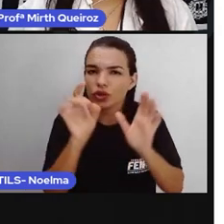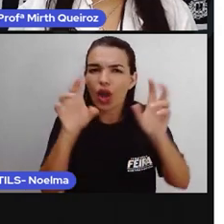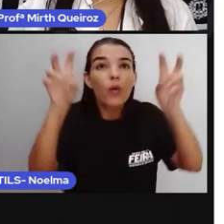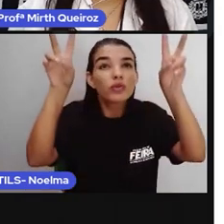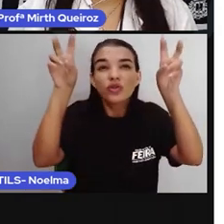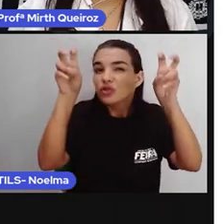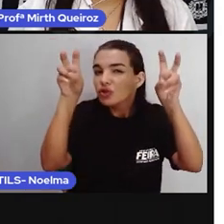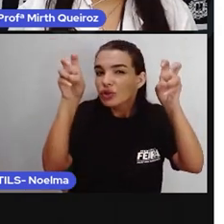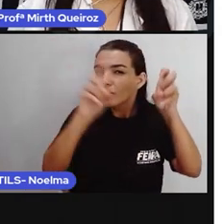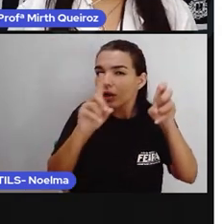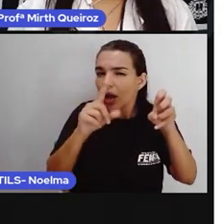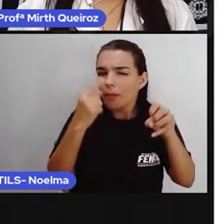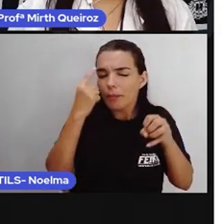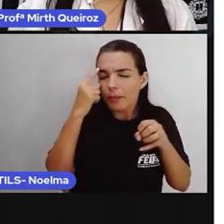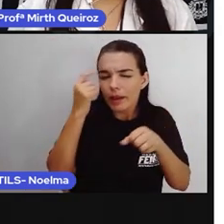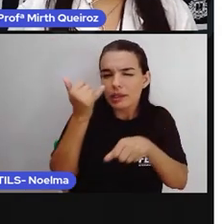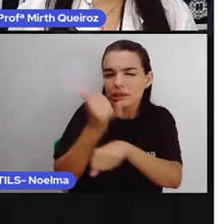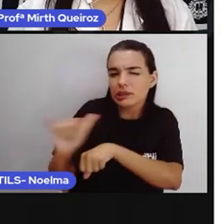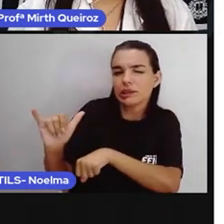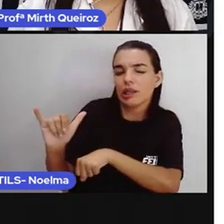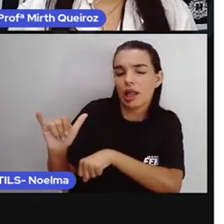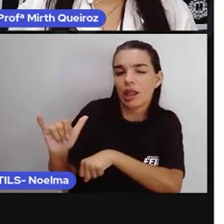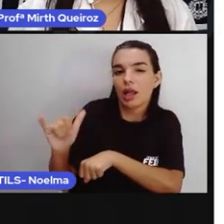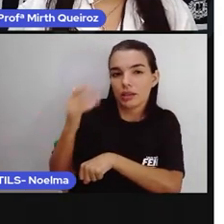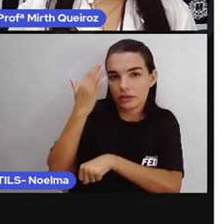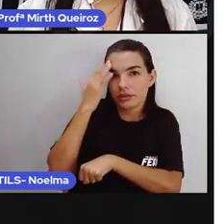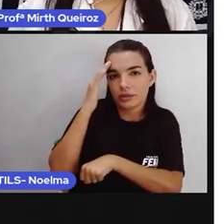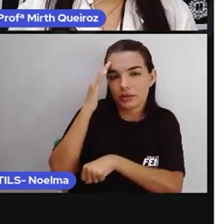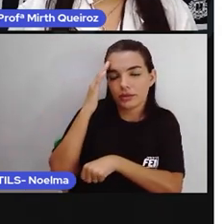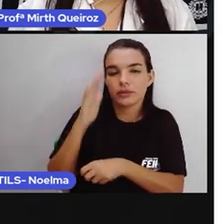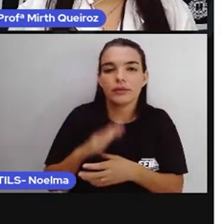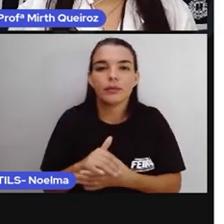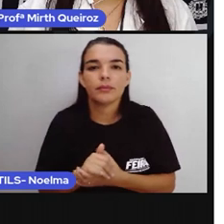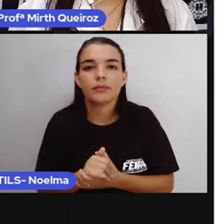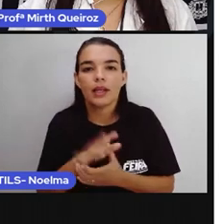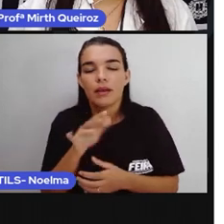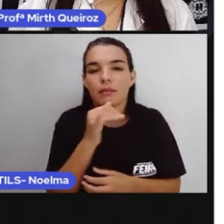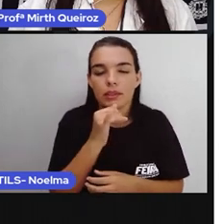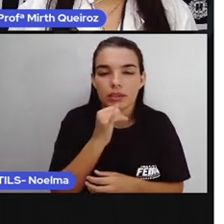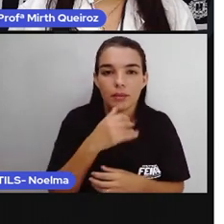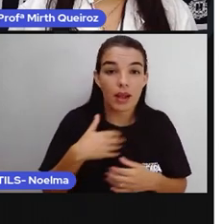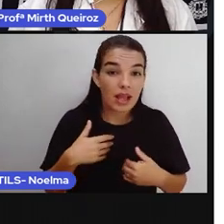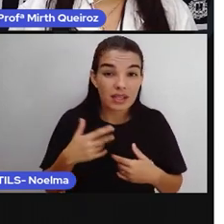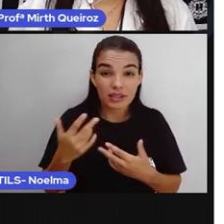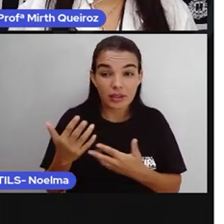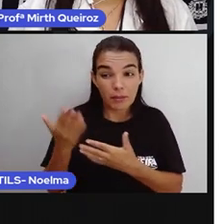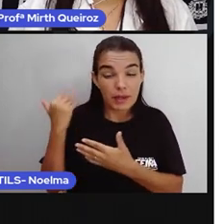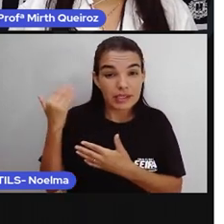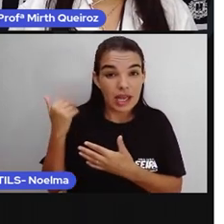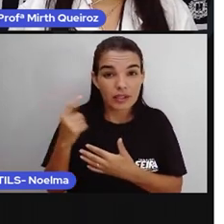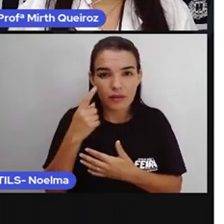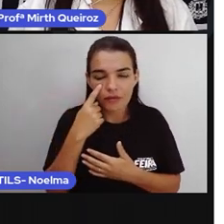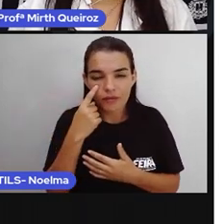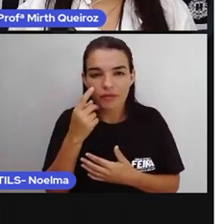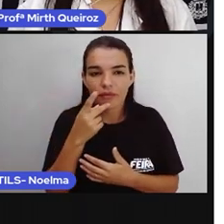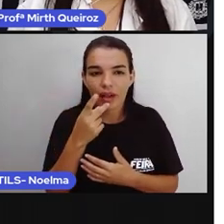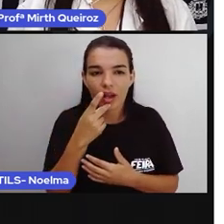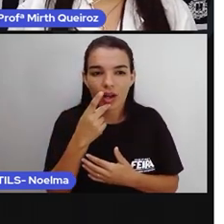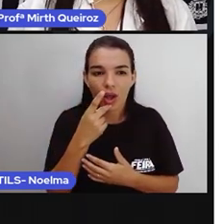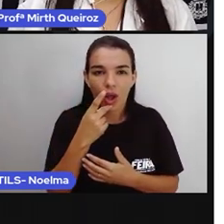Porque, às vezes, a manchete engana. Esses dias mesmo, eu estava ali acompanhando a rede social e falou sobre uma artista, né?